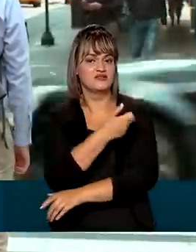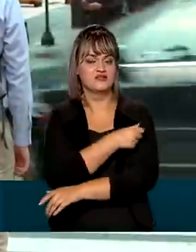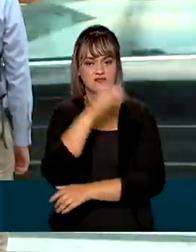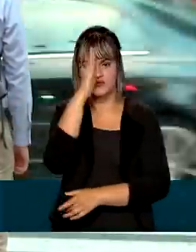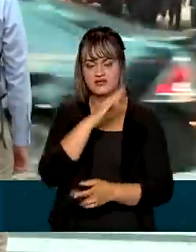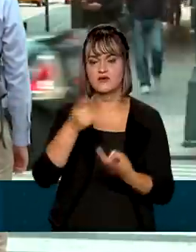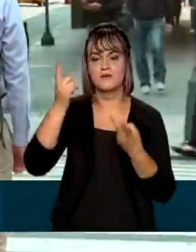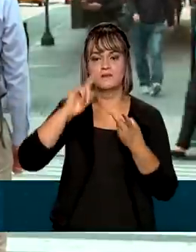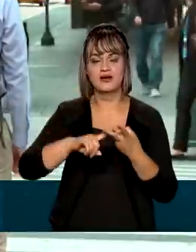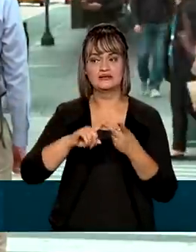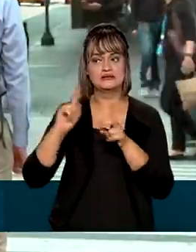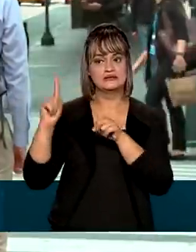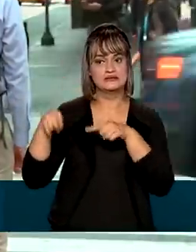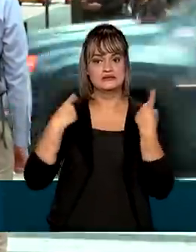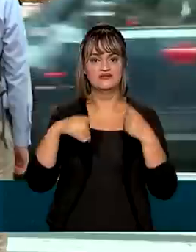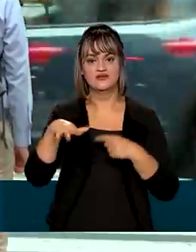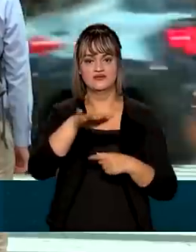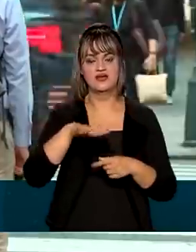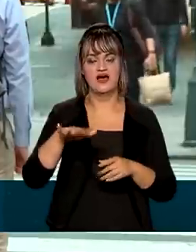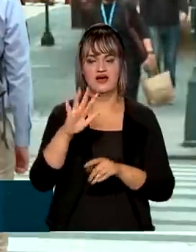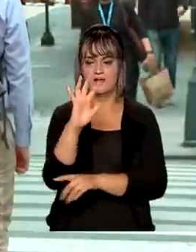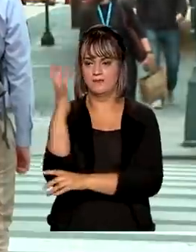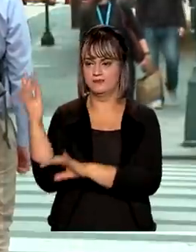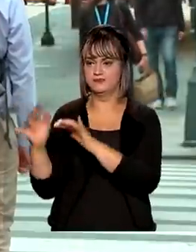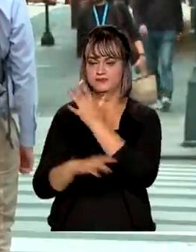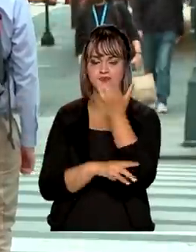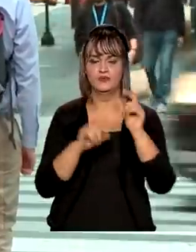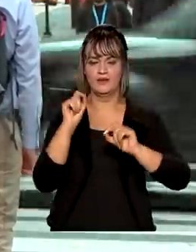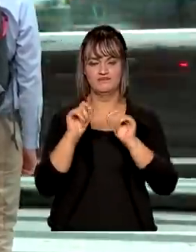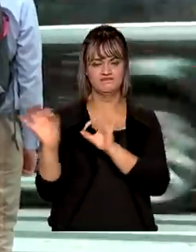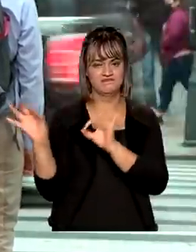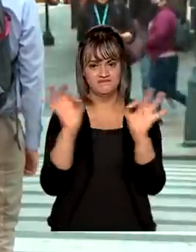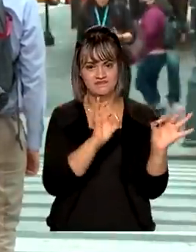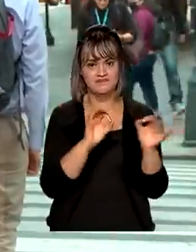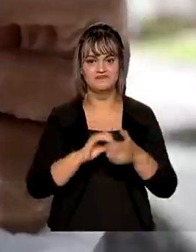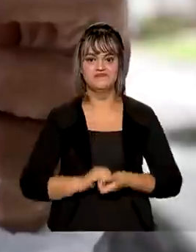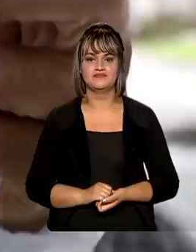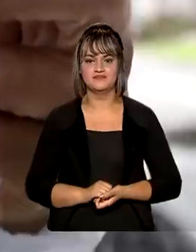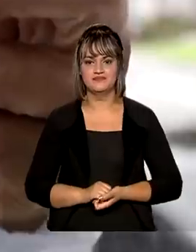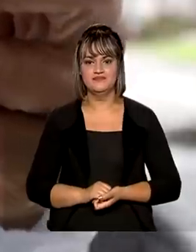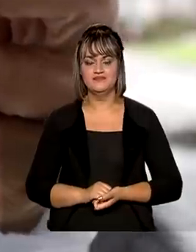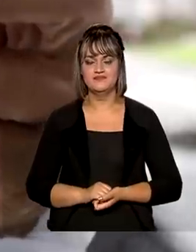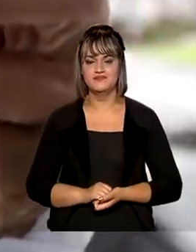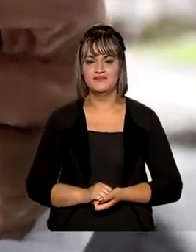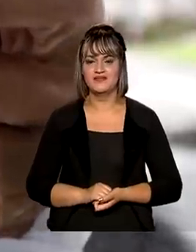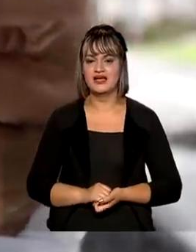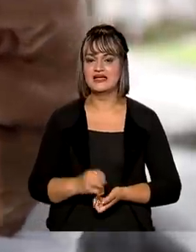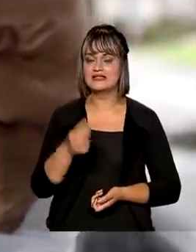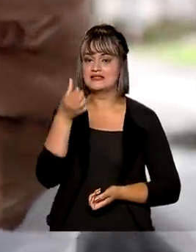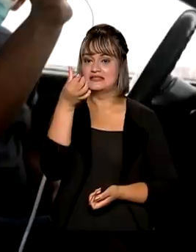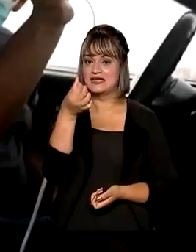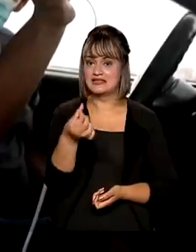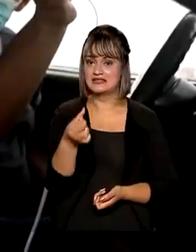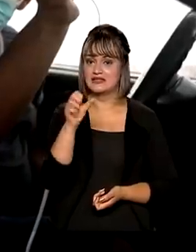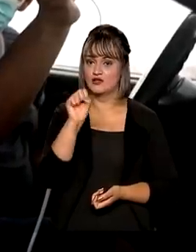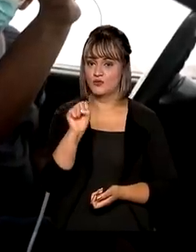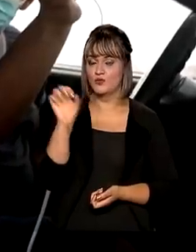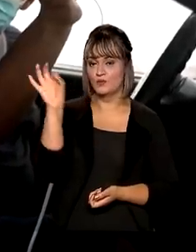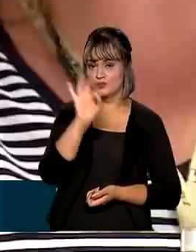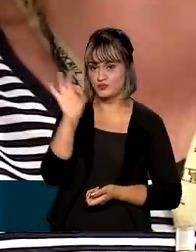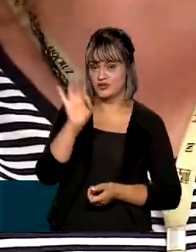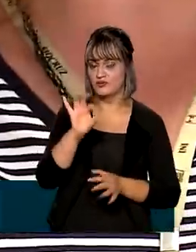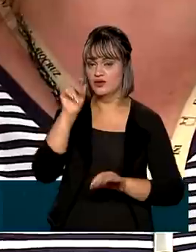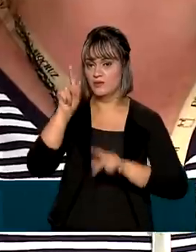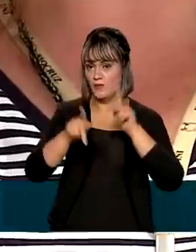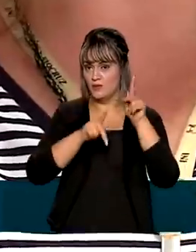e também os desafios na área do meio ambiente. Vamos assistir. Com mais de 68% da